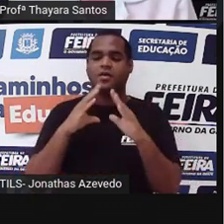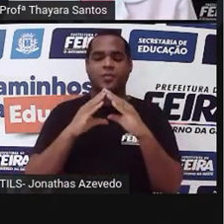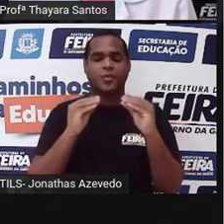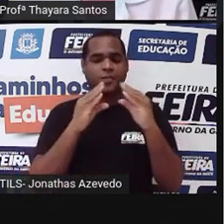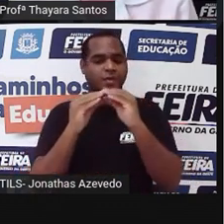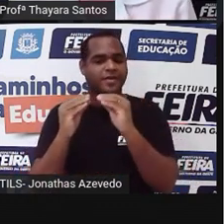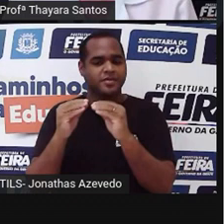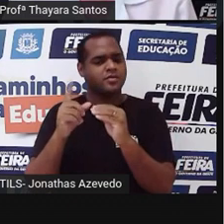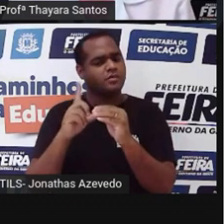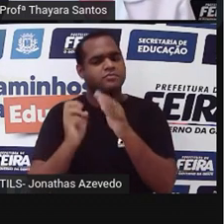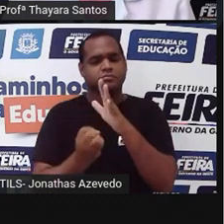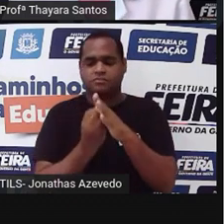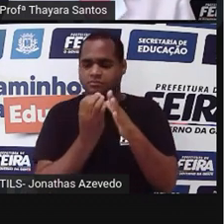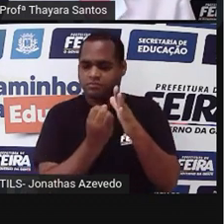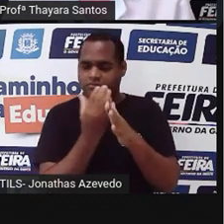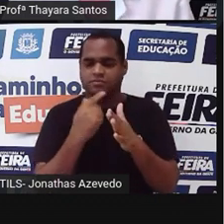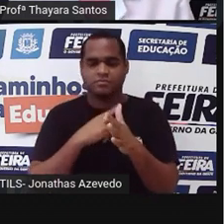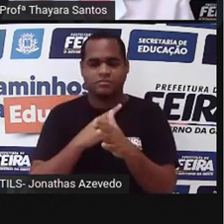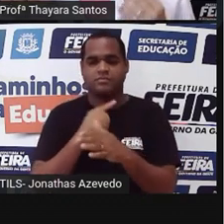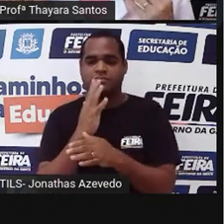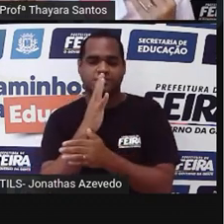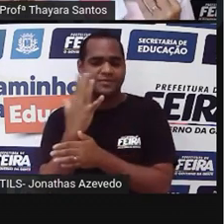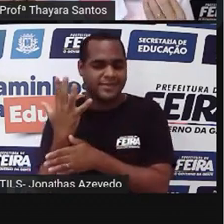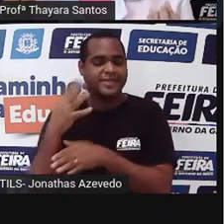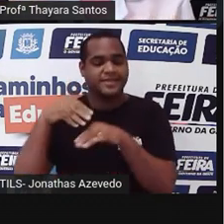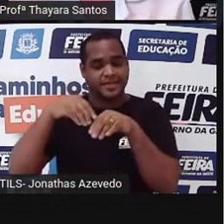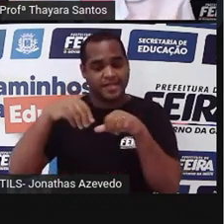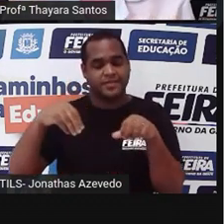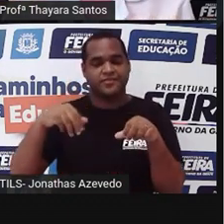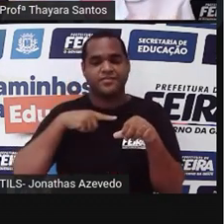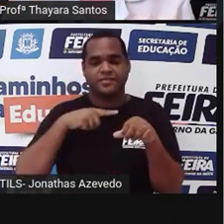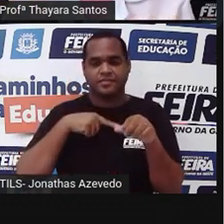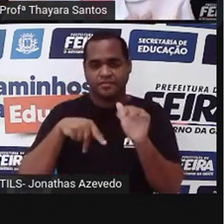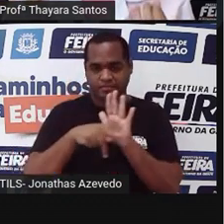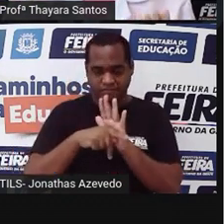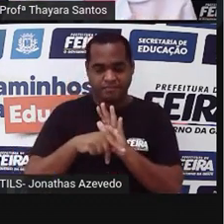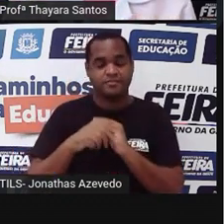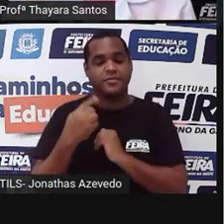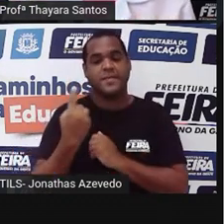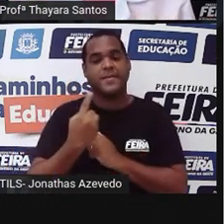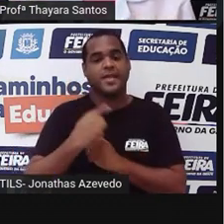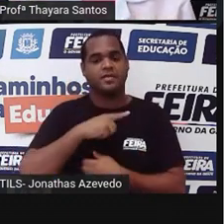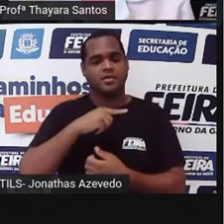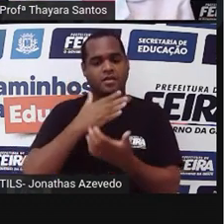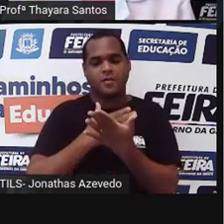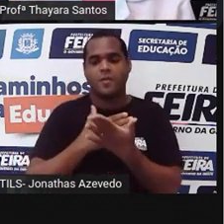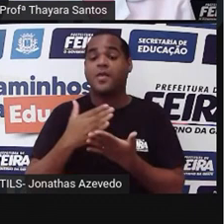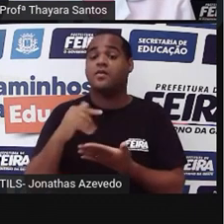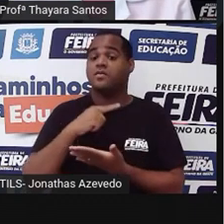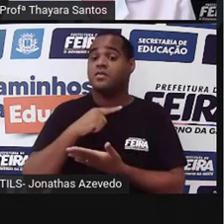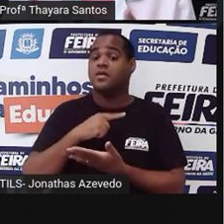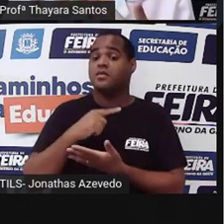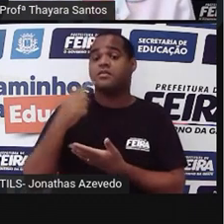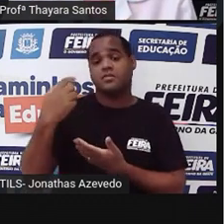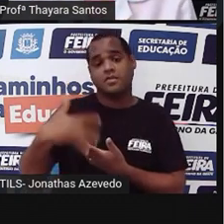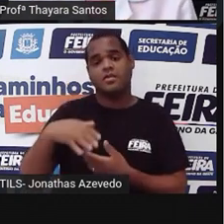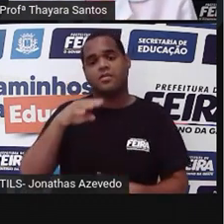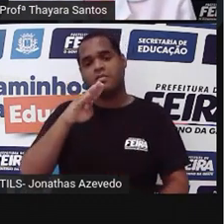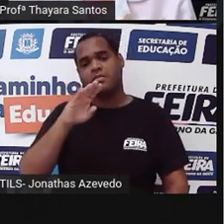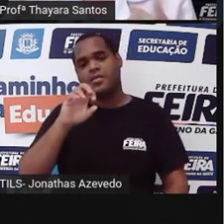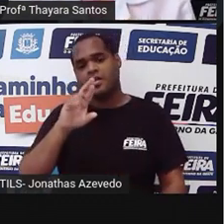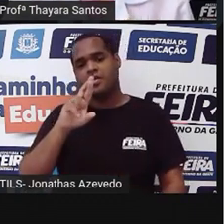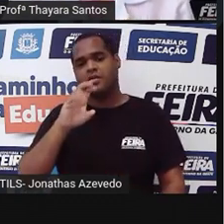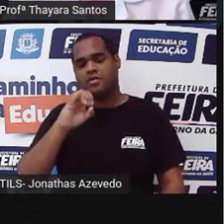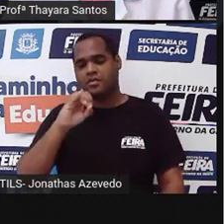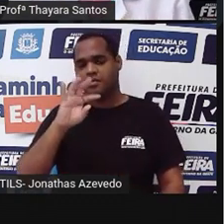terrestres, de fato. Então, essas primeiras plantas que surgiram, teria sido do grupo das briófitas.